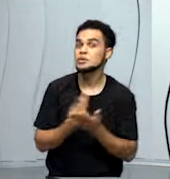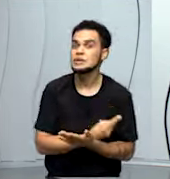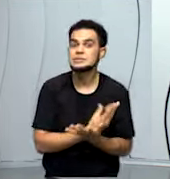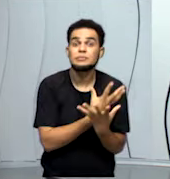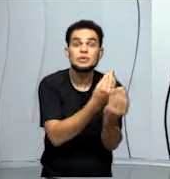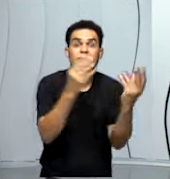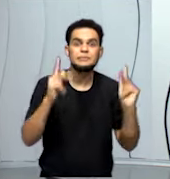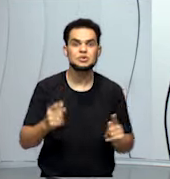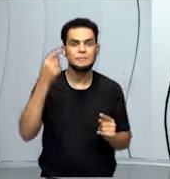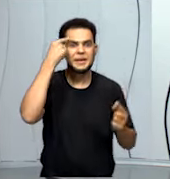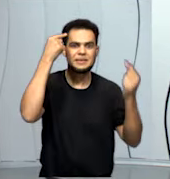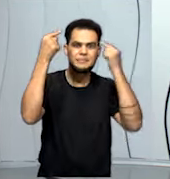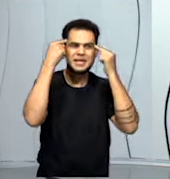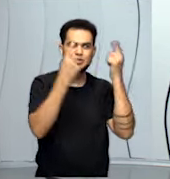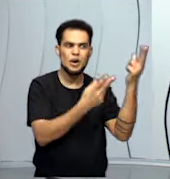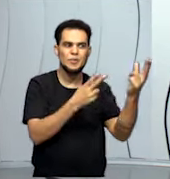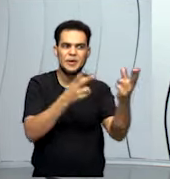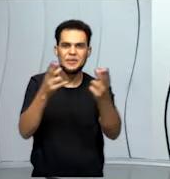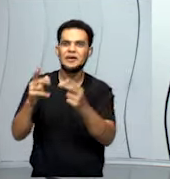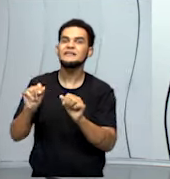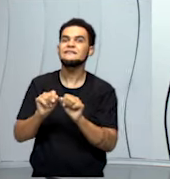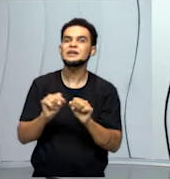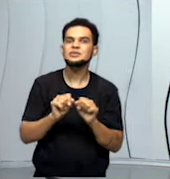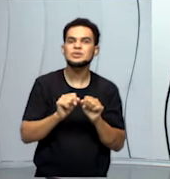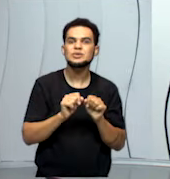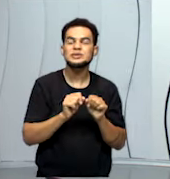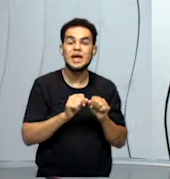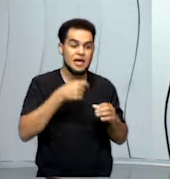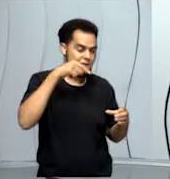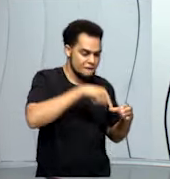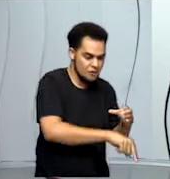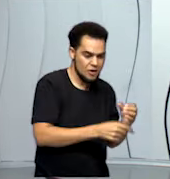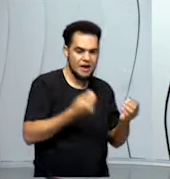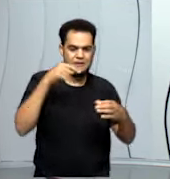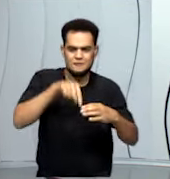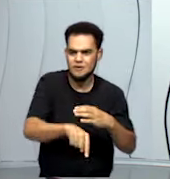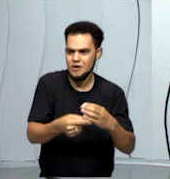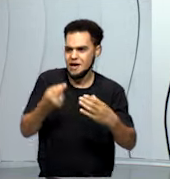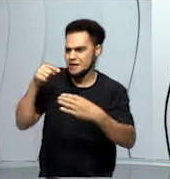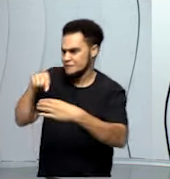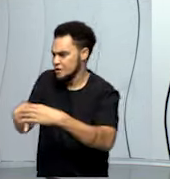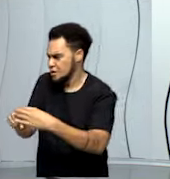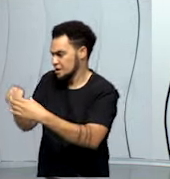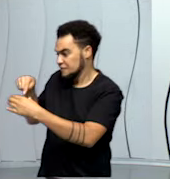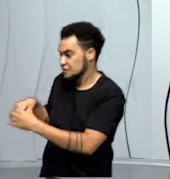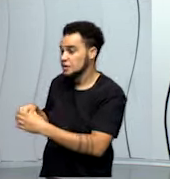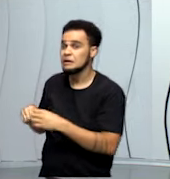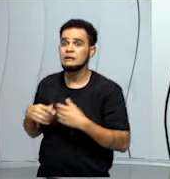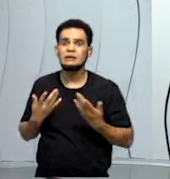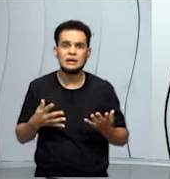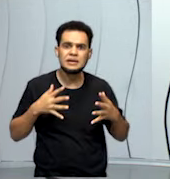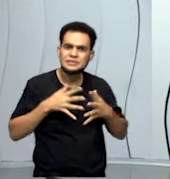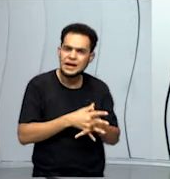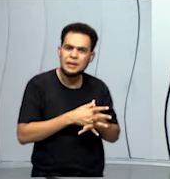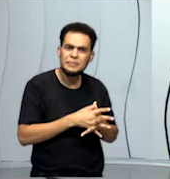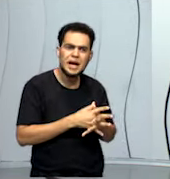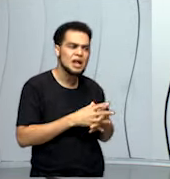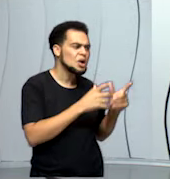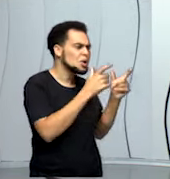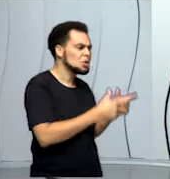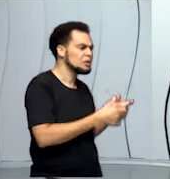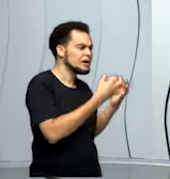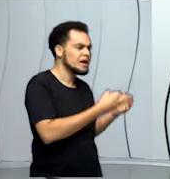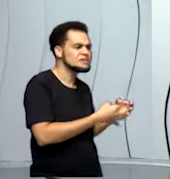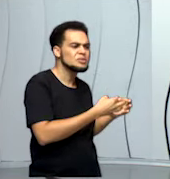e aí as pessoas furam vários poços artesianos e esvaziam os aquíferos, tiram toda a água